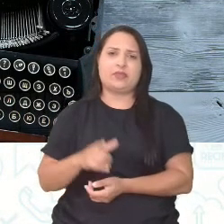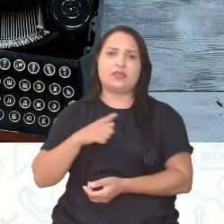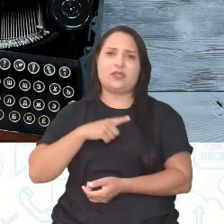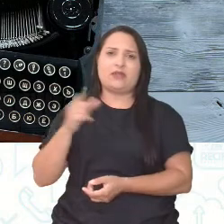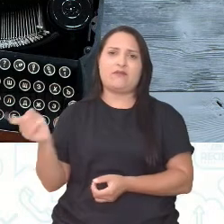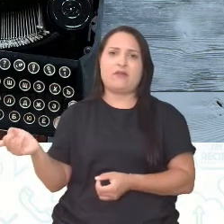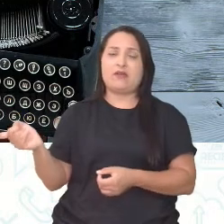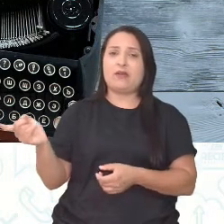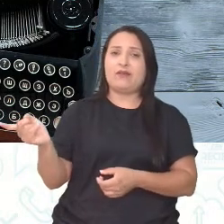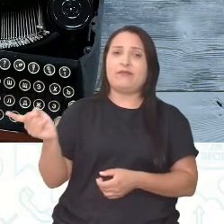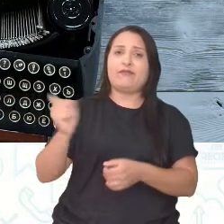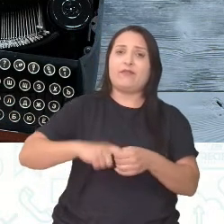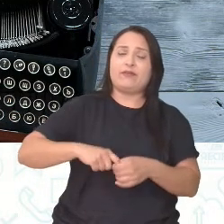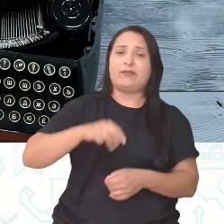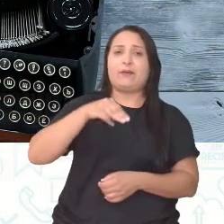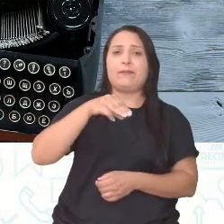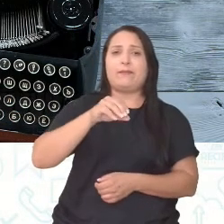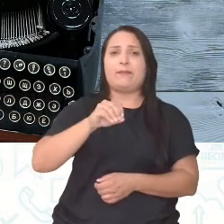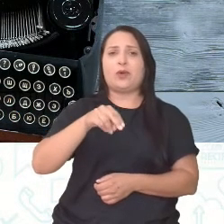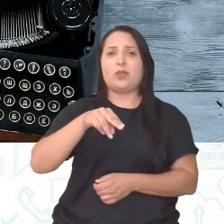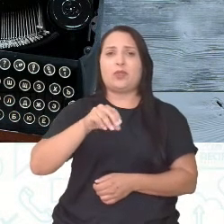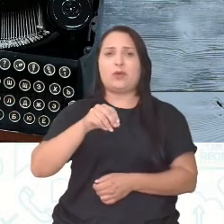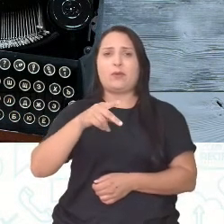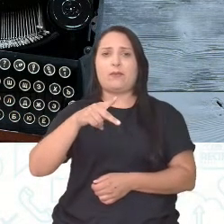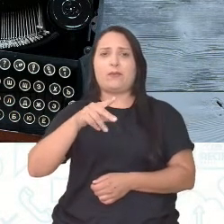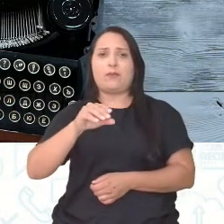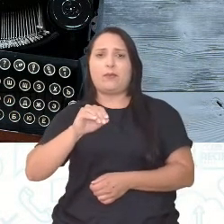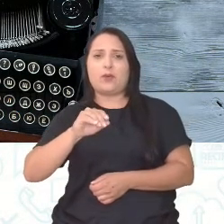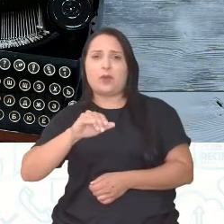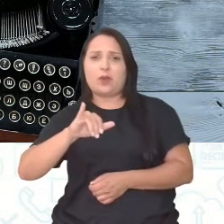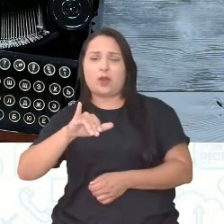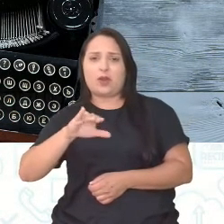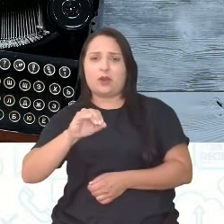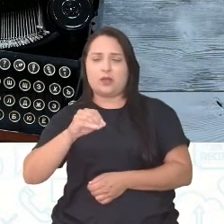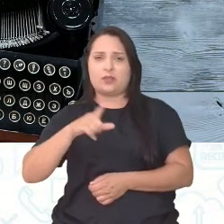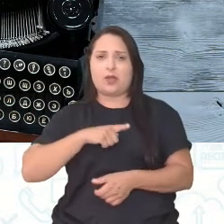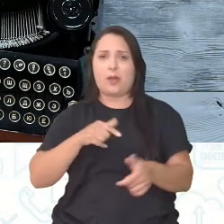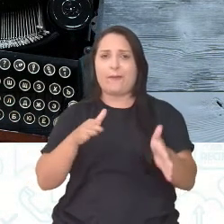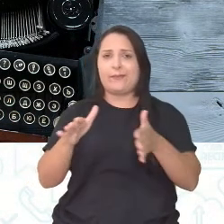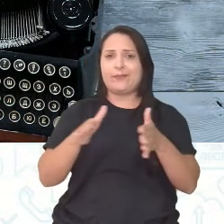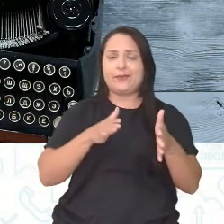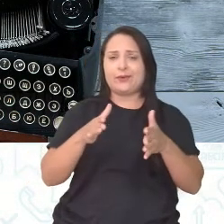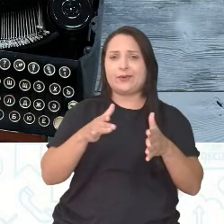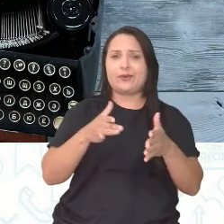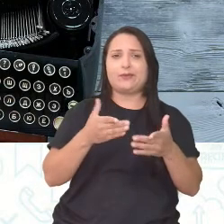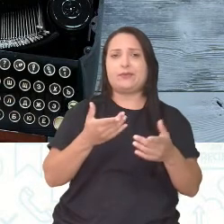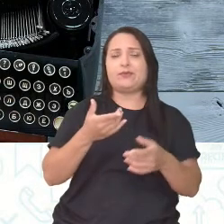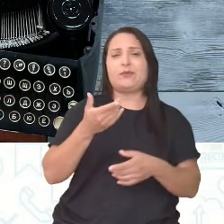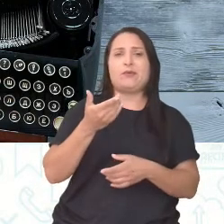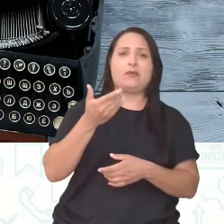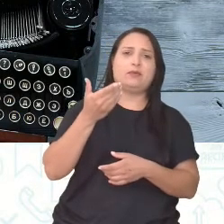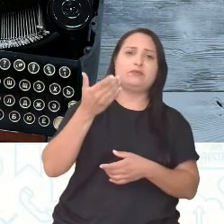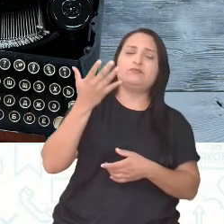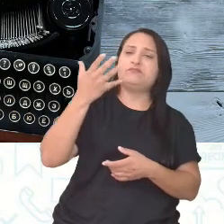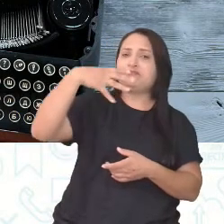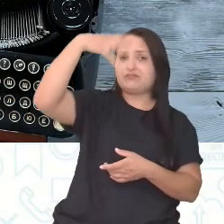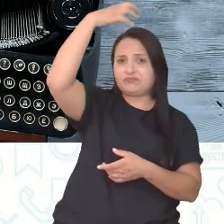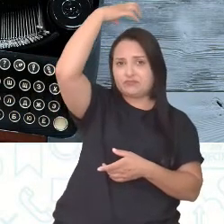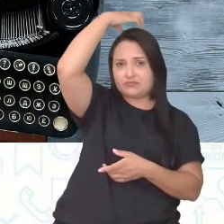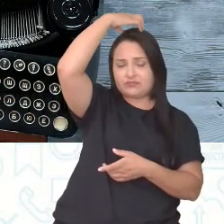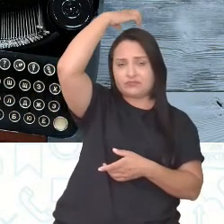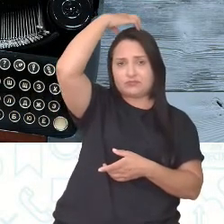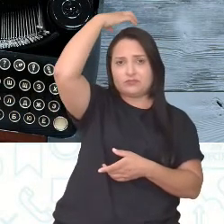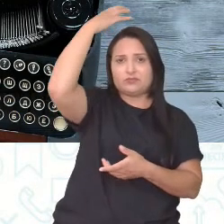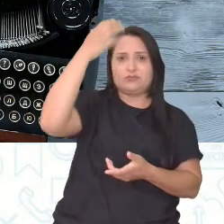colonial, que tinha no período colonial aqui no Brasil, situação que o Brasil se encontrava